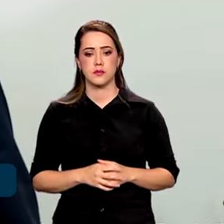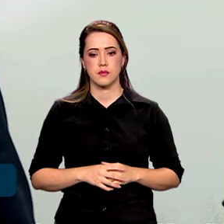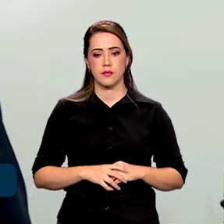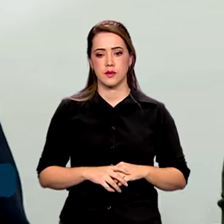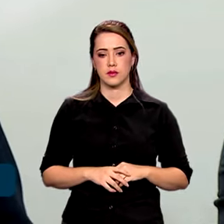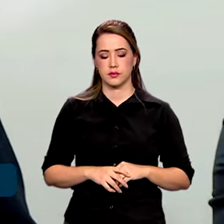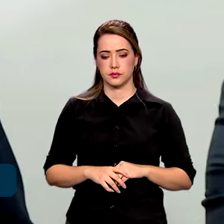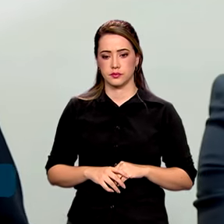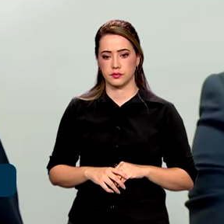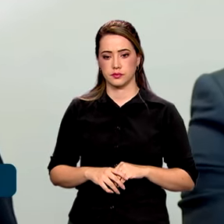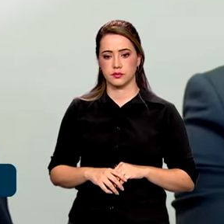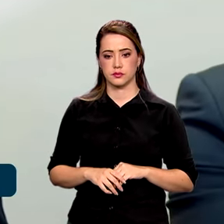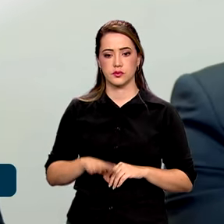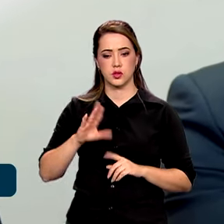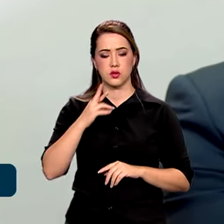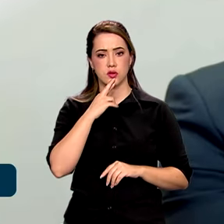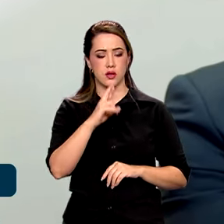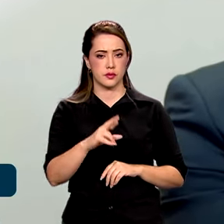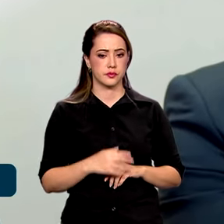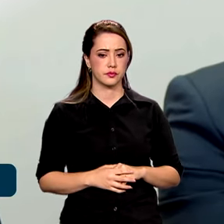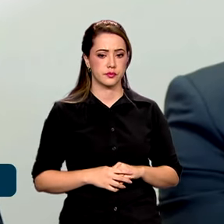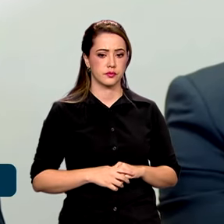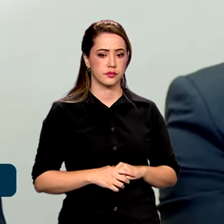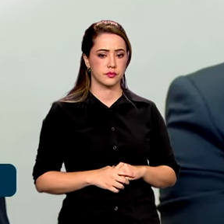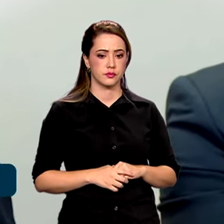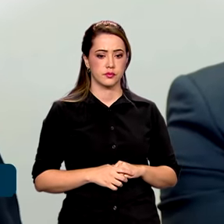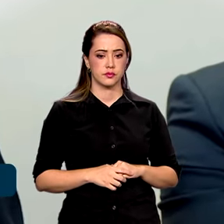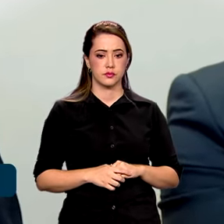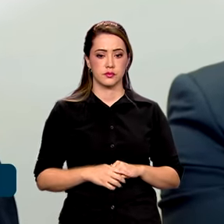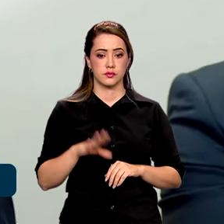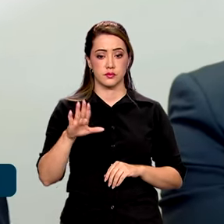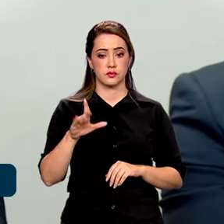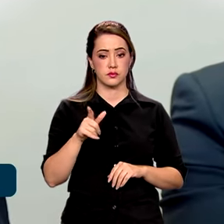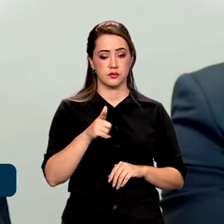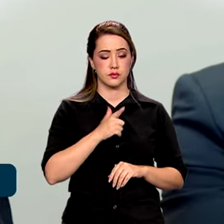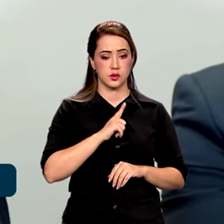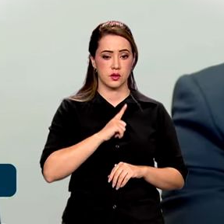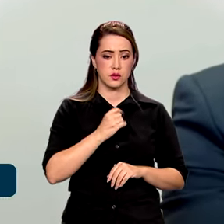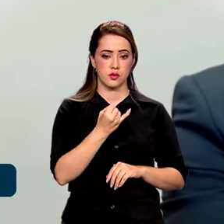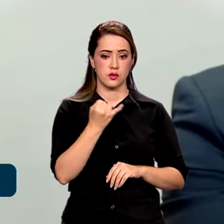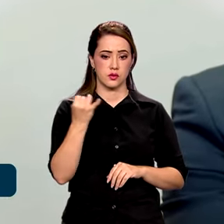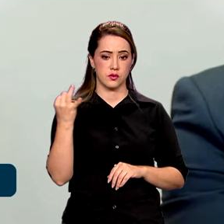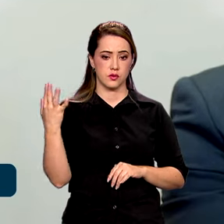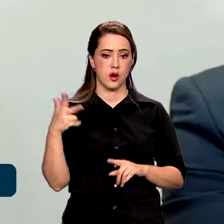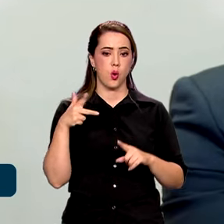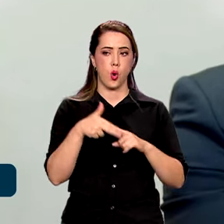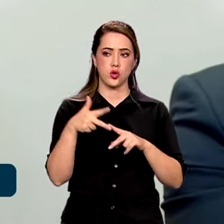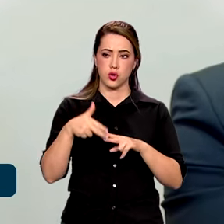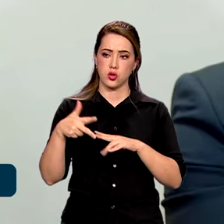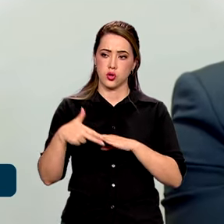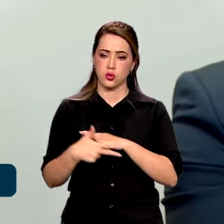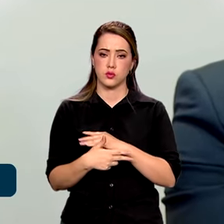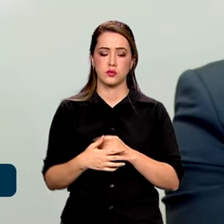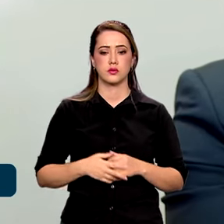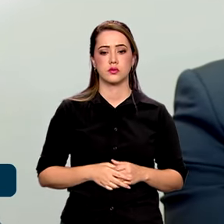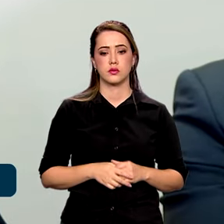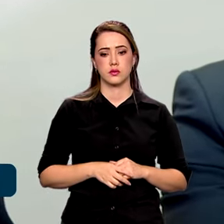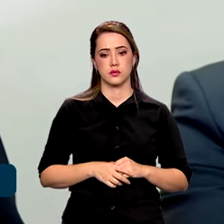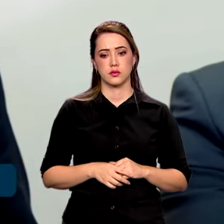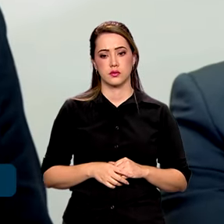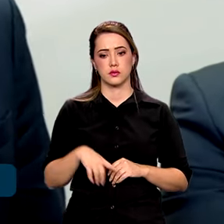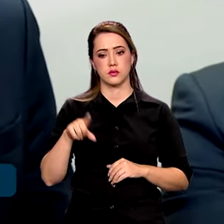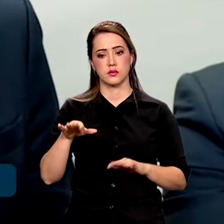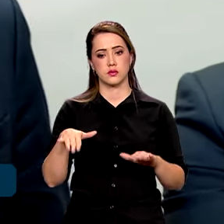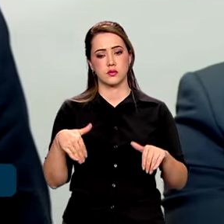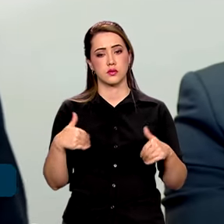respondi, né? Eu já respondi. Eu estou dizendo que existe muito espaço para a corte. Um comentário sobre a indicação